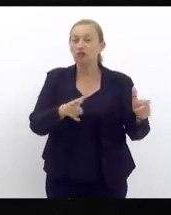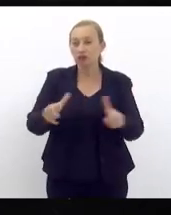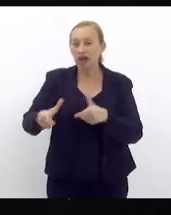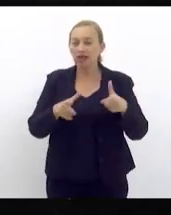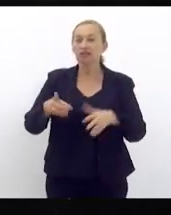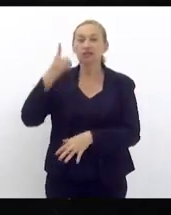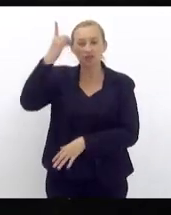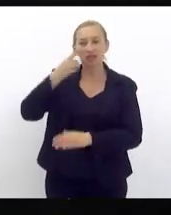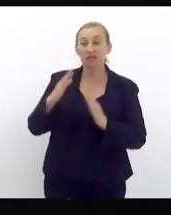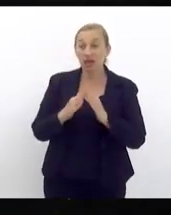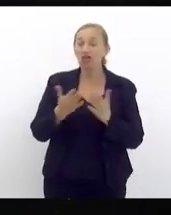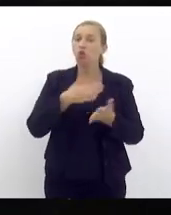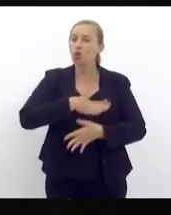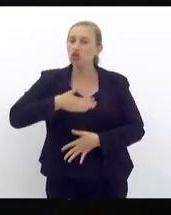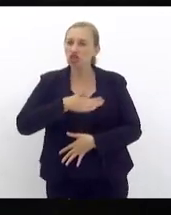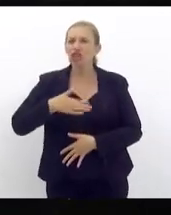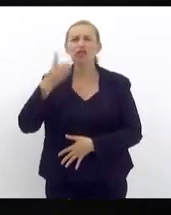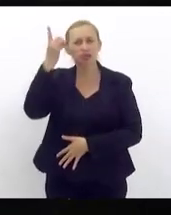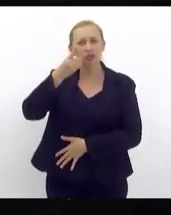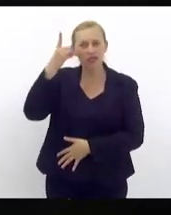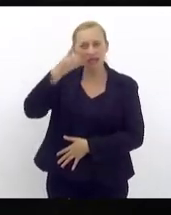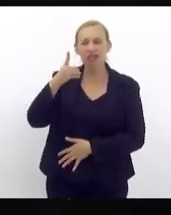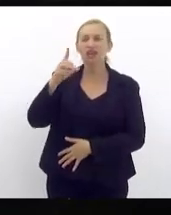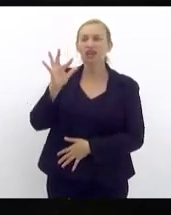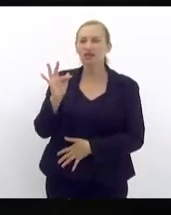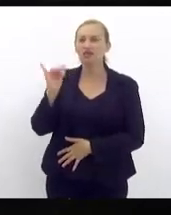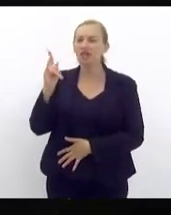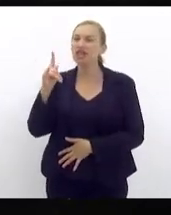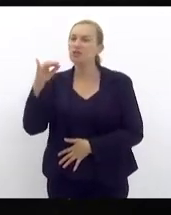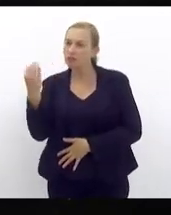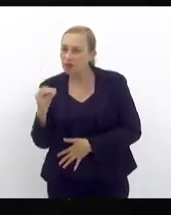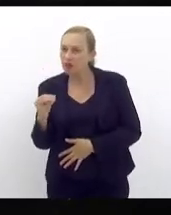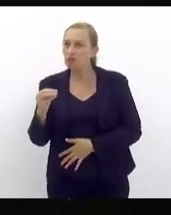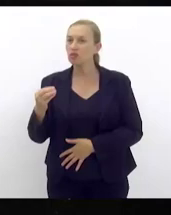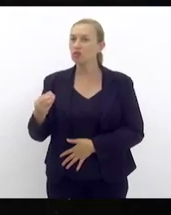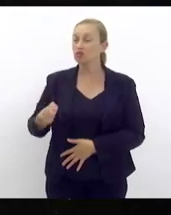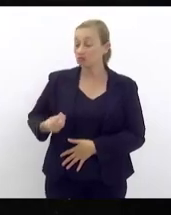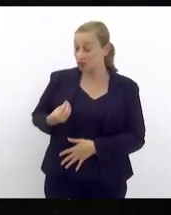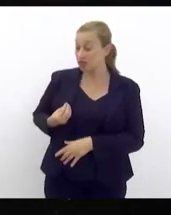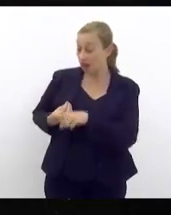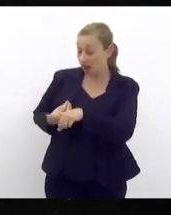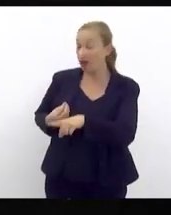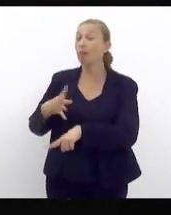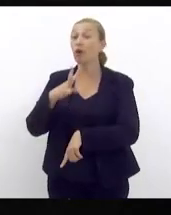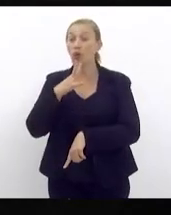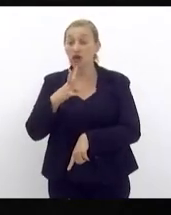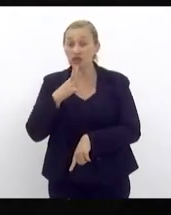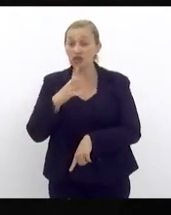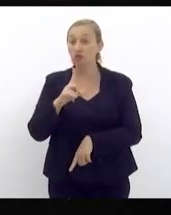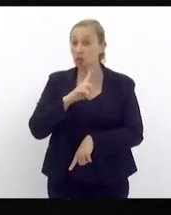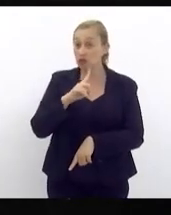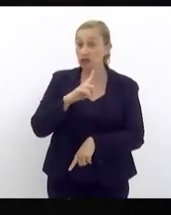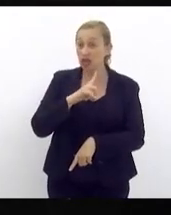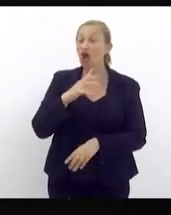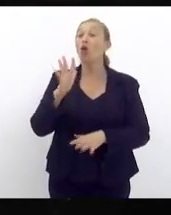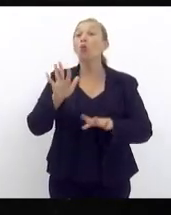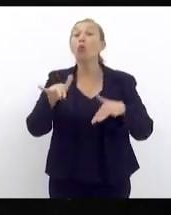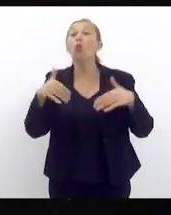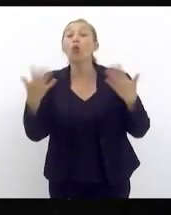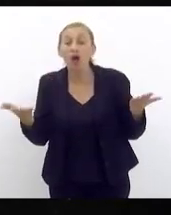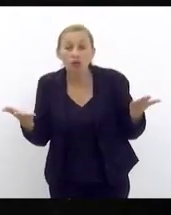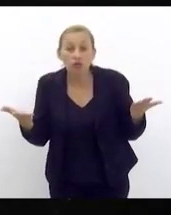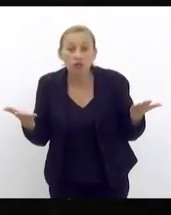e eu gostaria que o deputado Felipinho tivesse presente para poder tomar conhecimento qual é